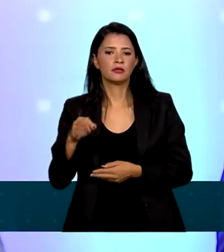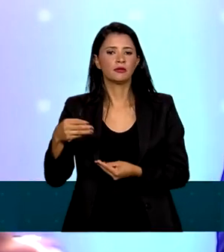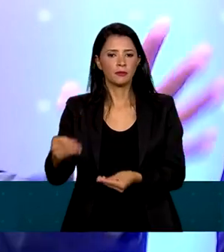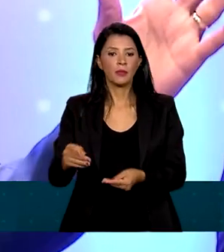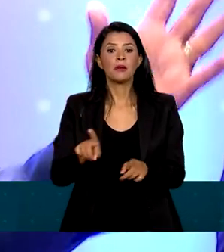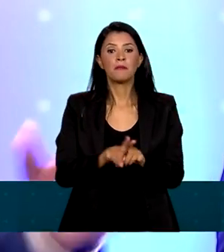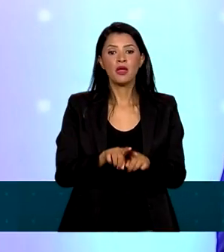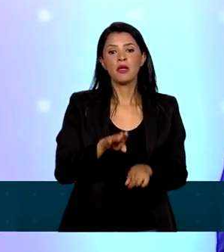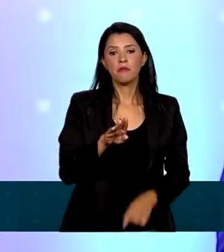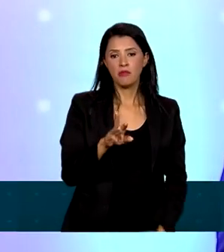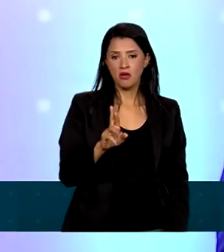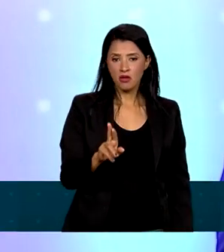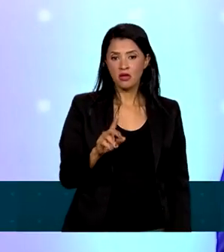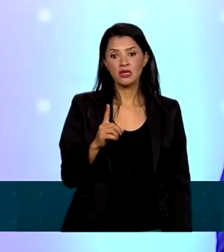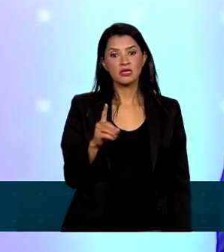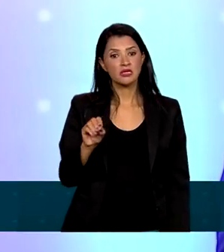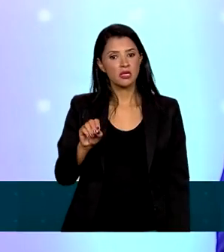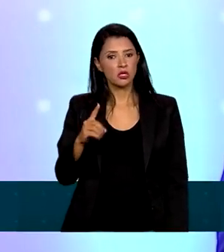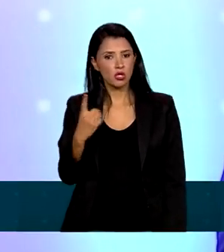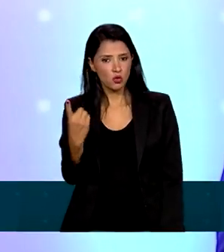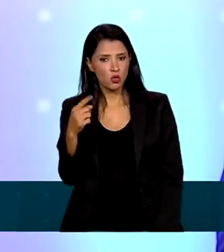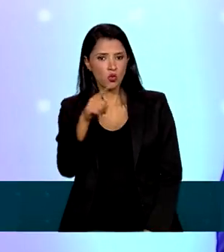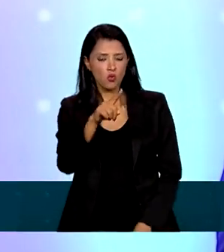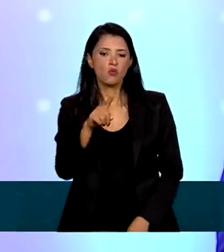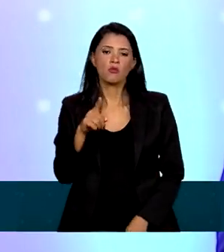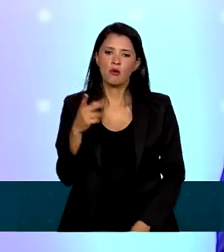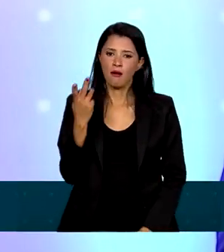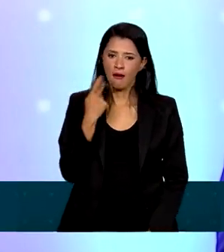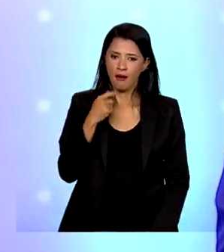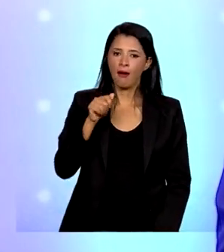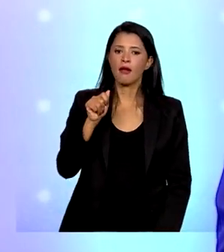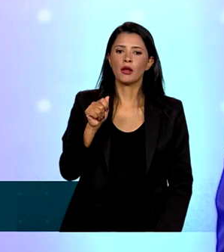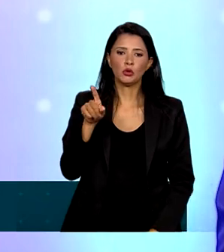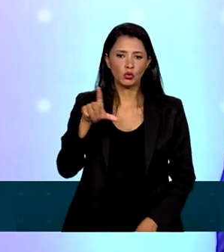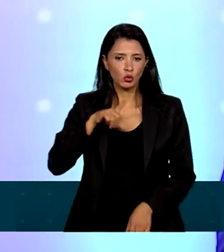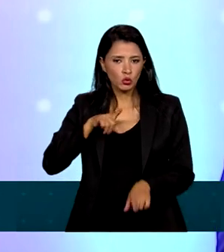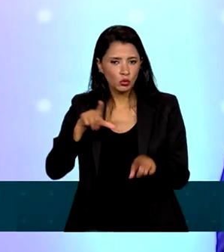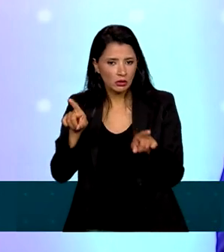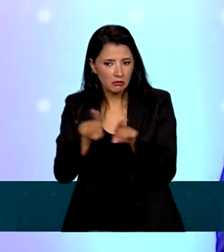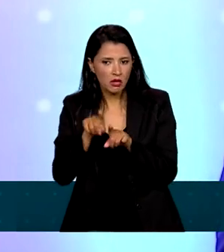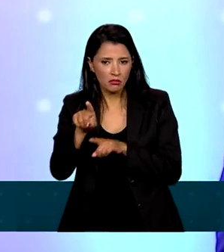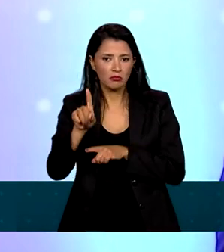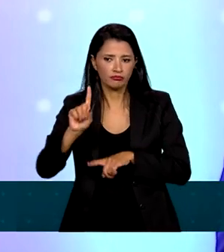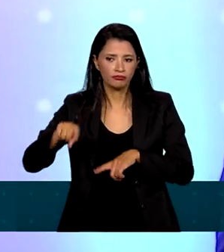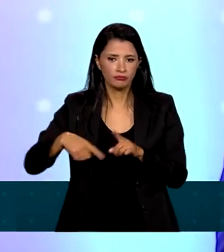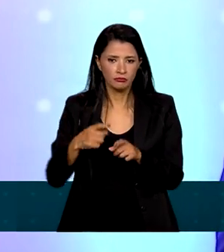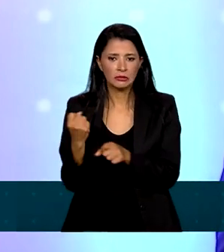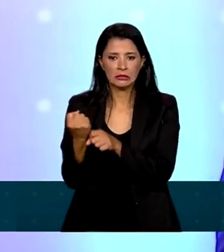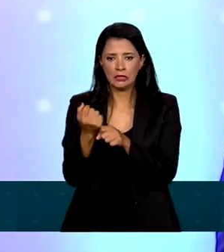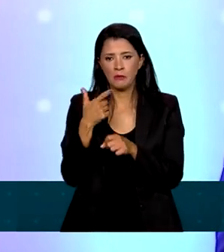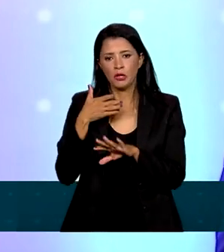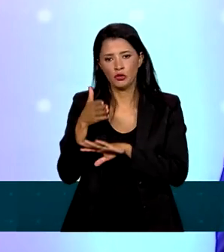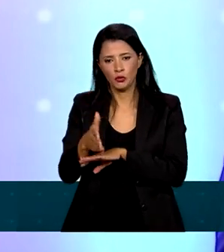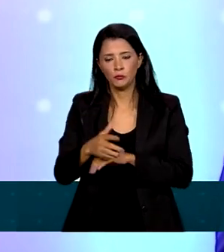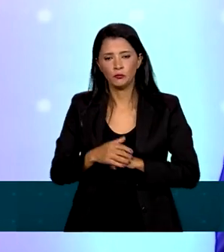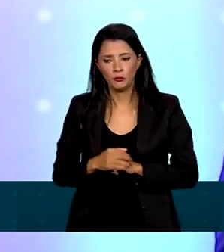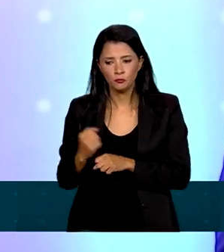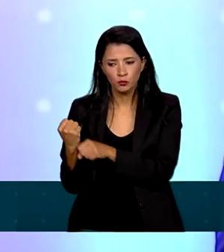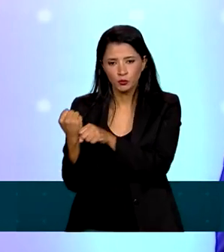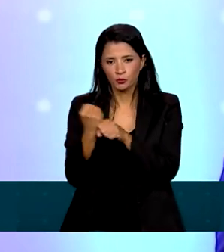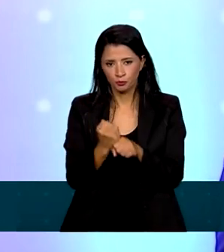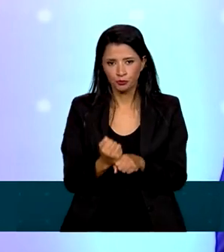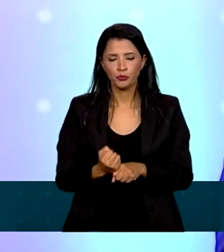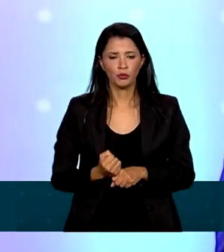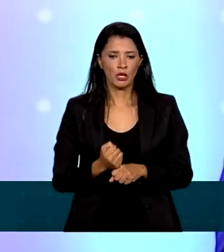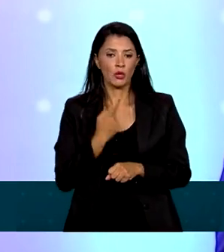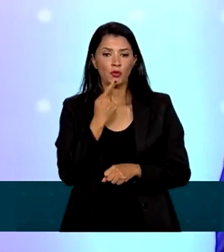-101, que é extraordinária, com um efeito muito grande na região. Então, eu digo que nós temos